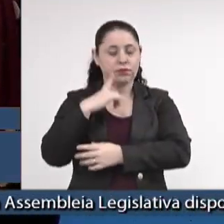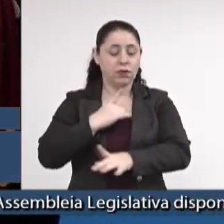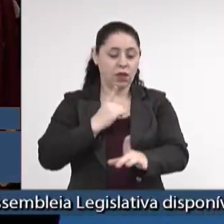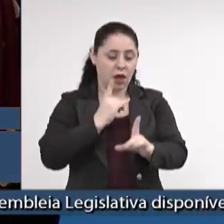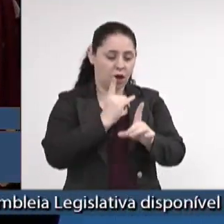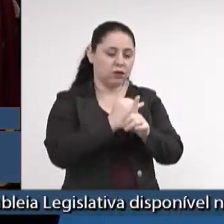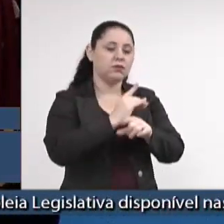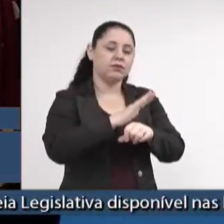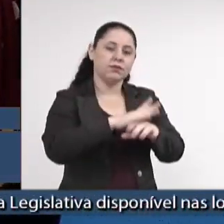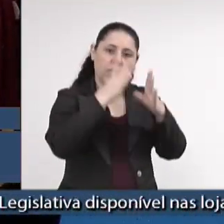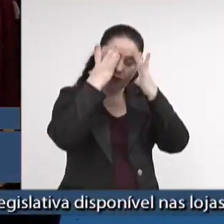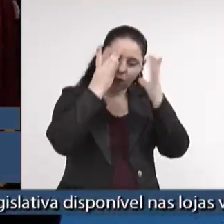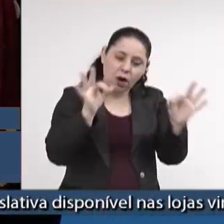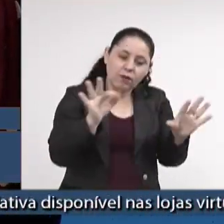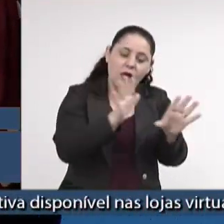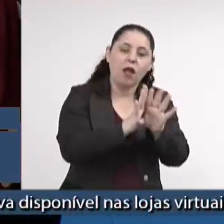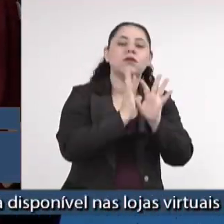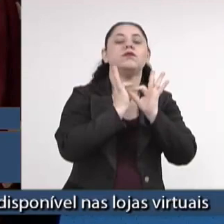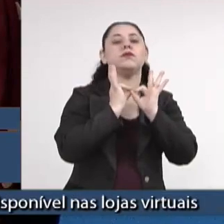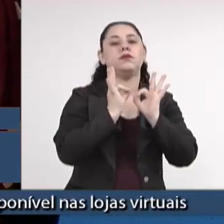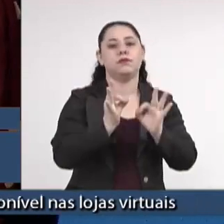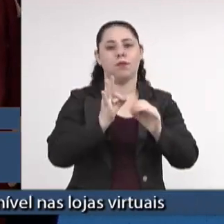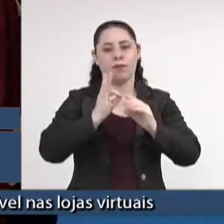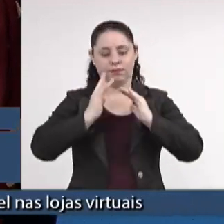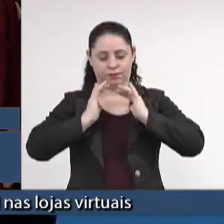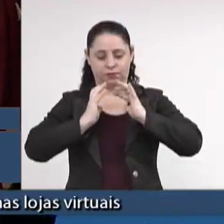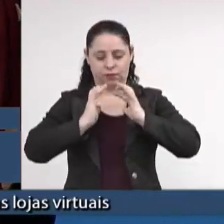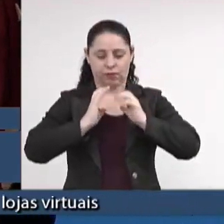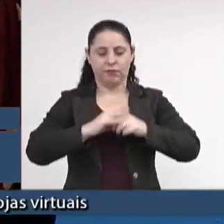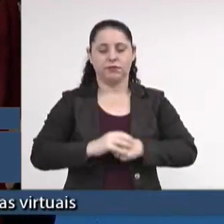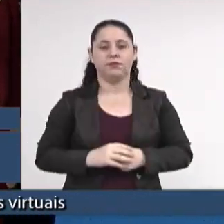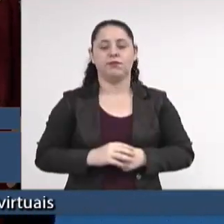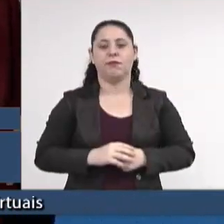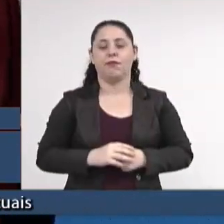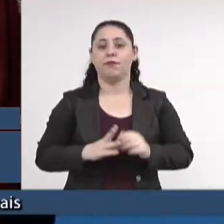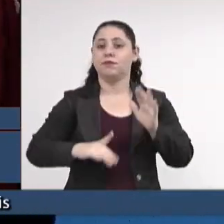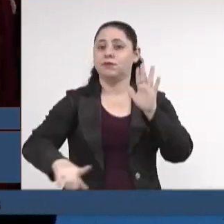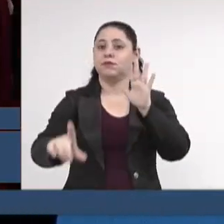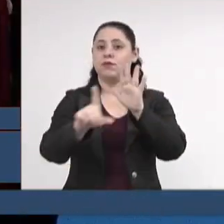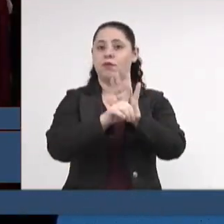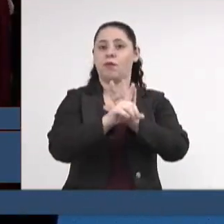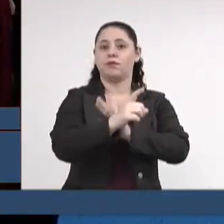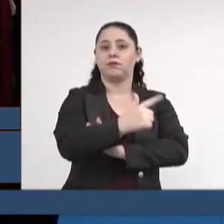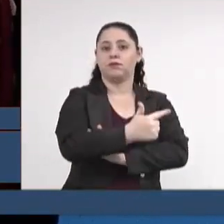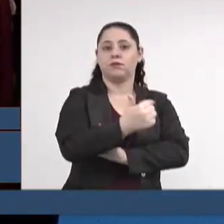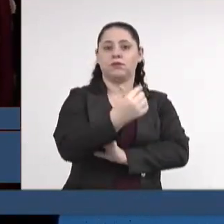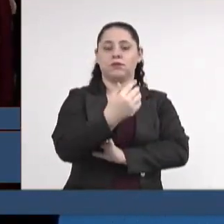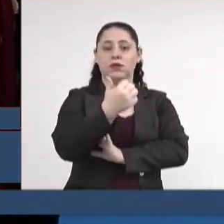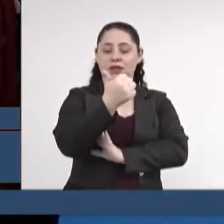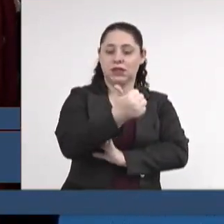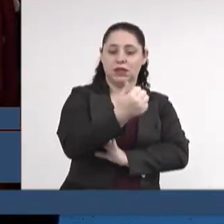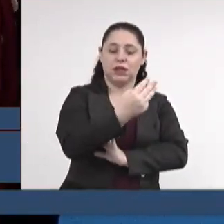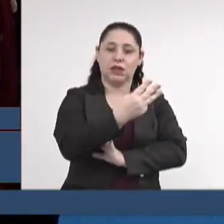diagnosticados com espectro autista, nos termos da lei número 13